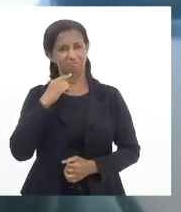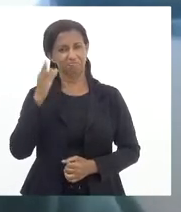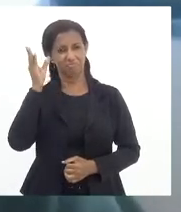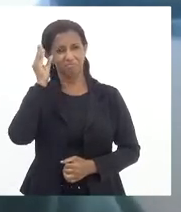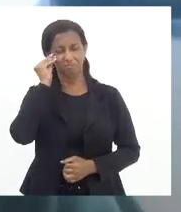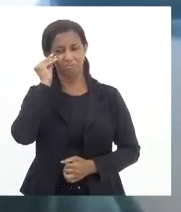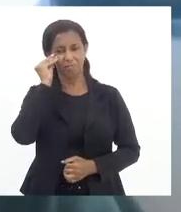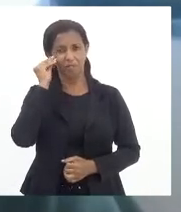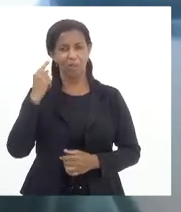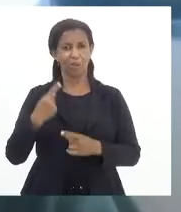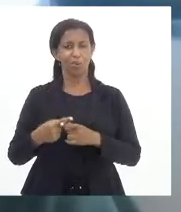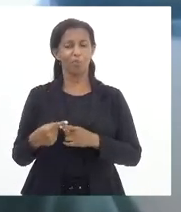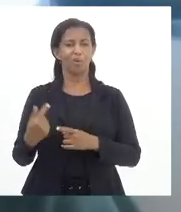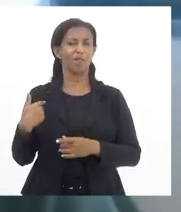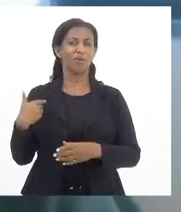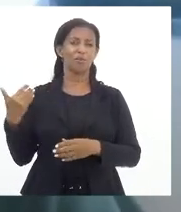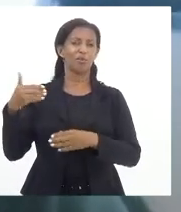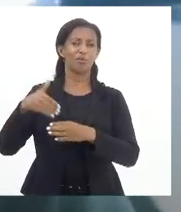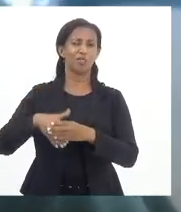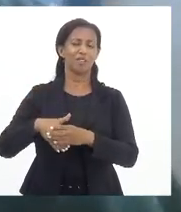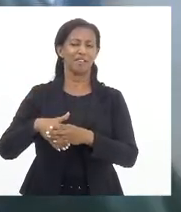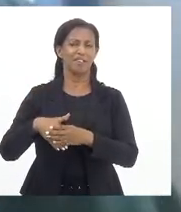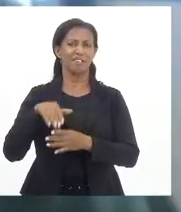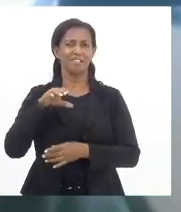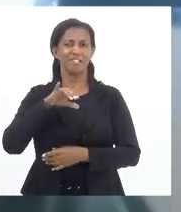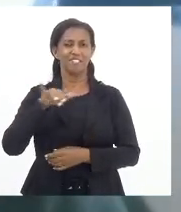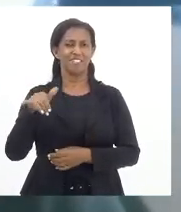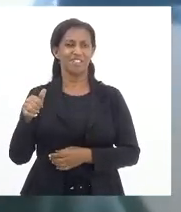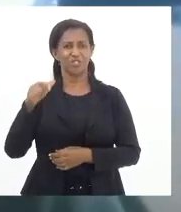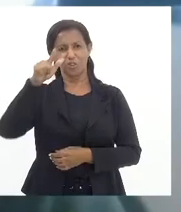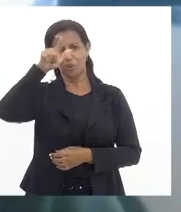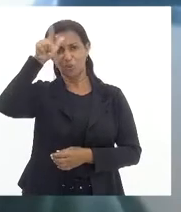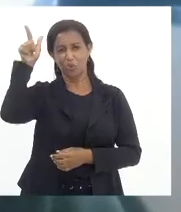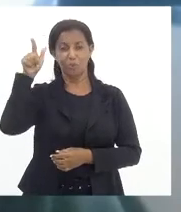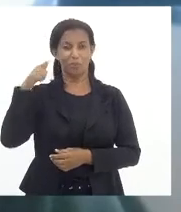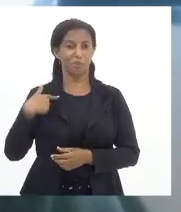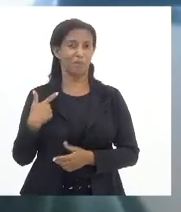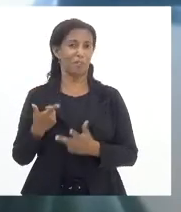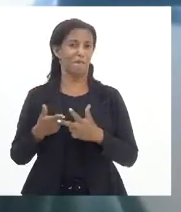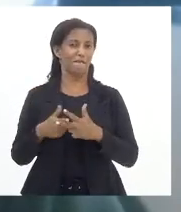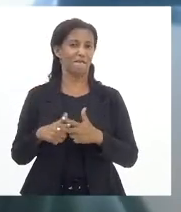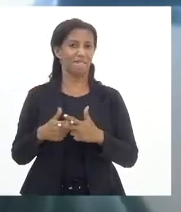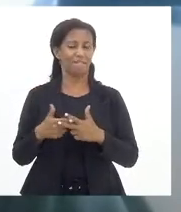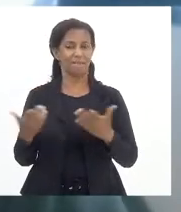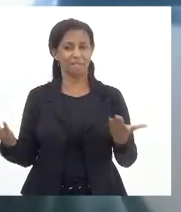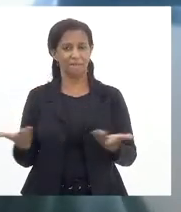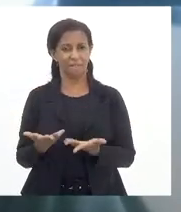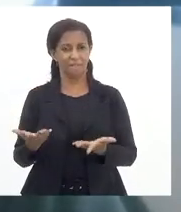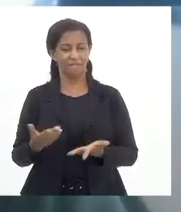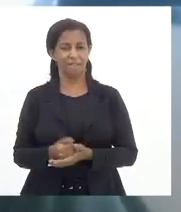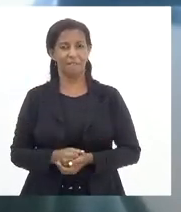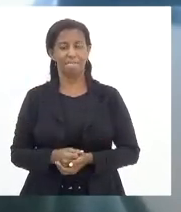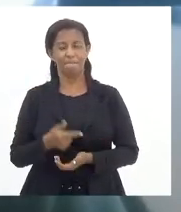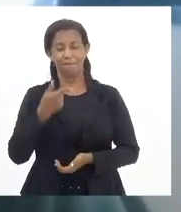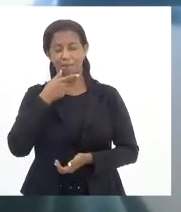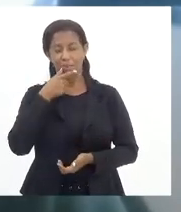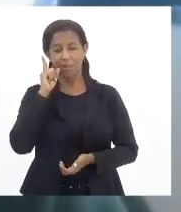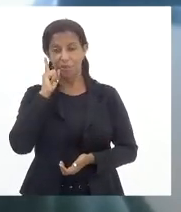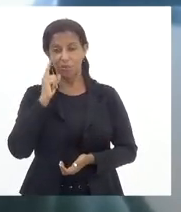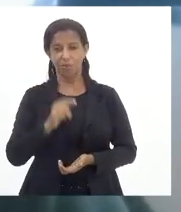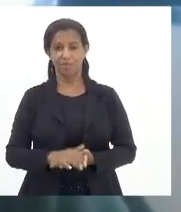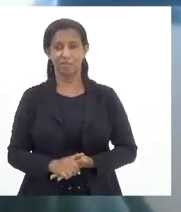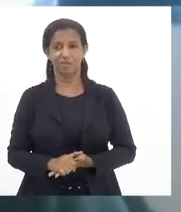votei com Luiz Paulo na CCJ. Então, tem que corrigir essa falha grave, mas ontem eu estava